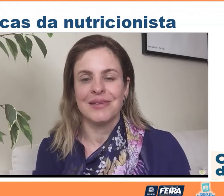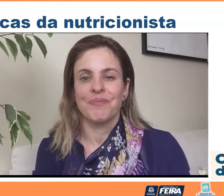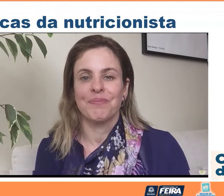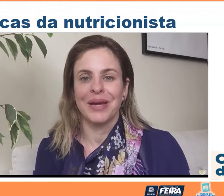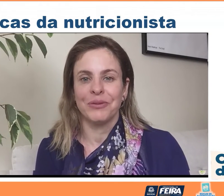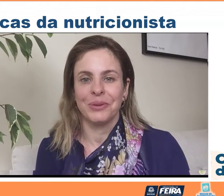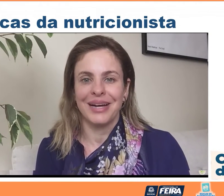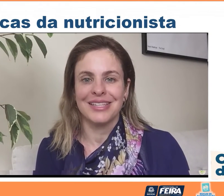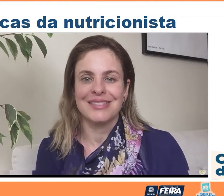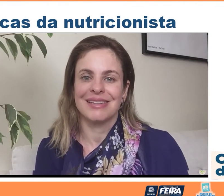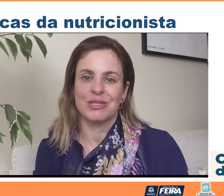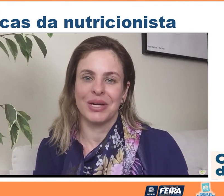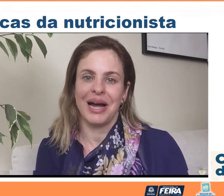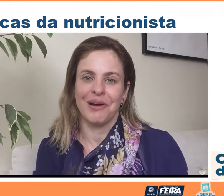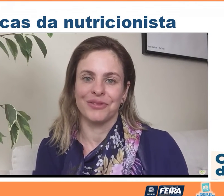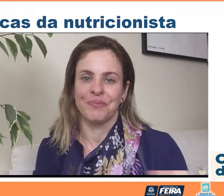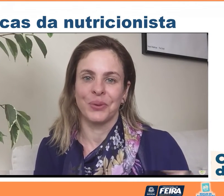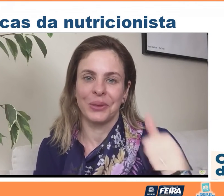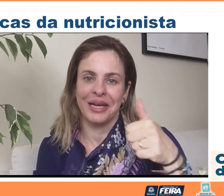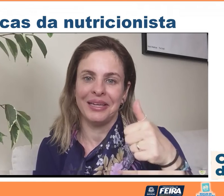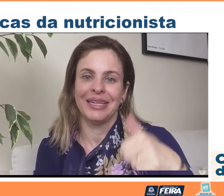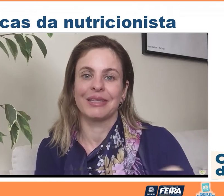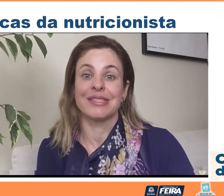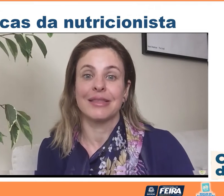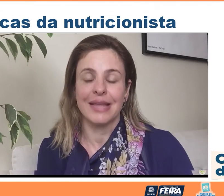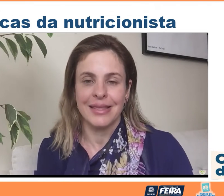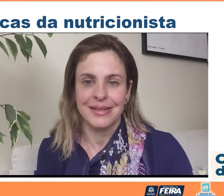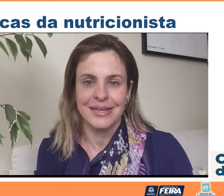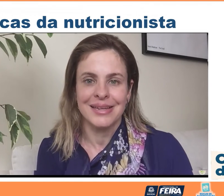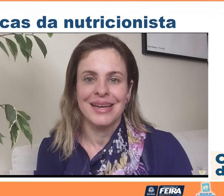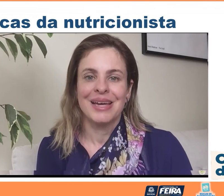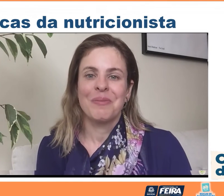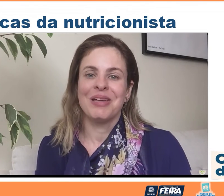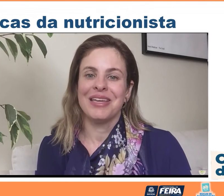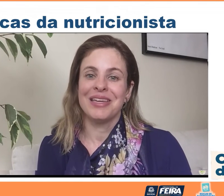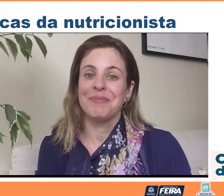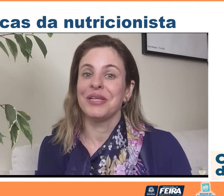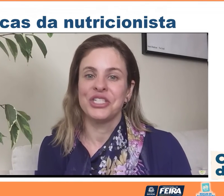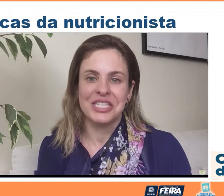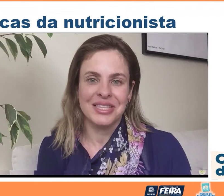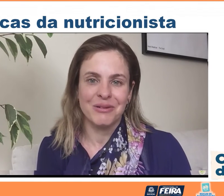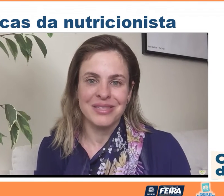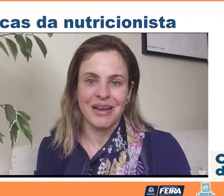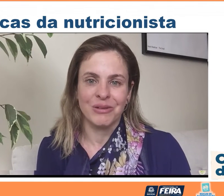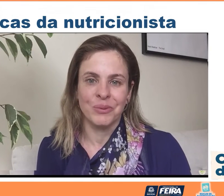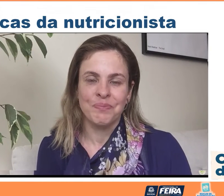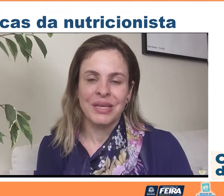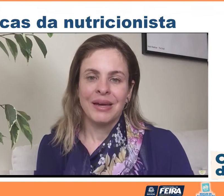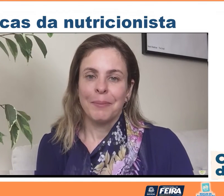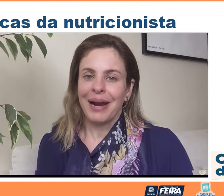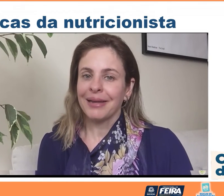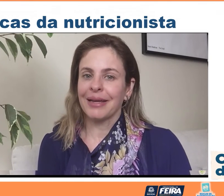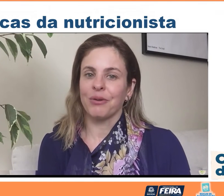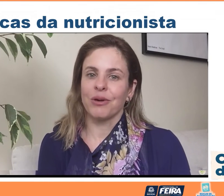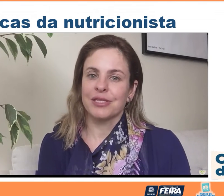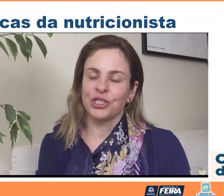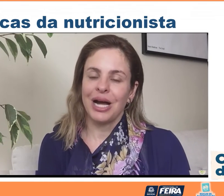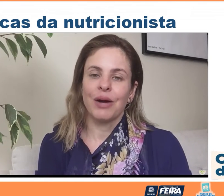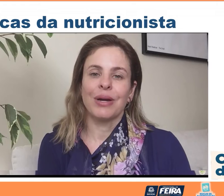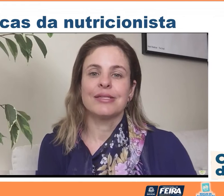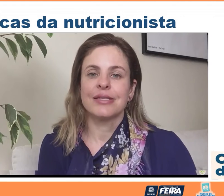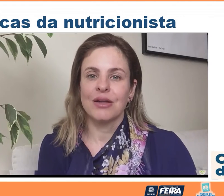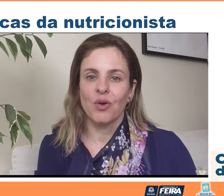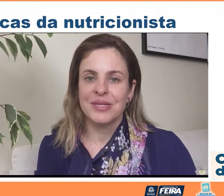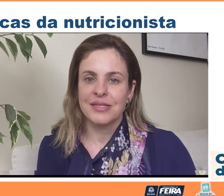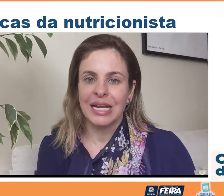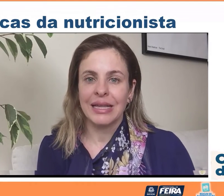liguinhas Penduradas Na sua garrafa Ok? Então você tenta E medir Se deu certo Para quem não gosta De